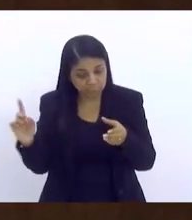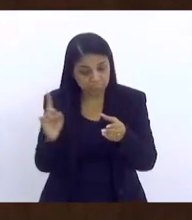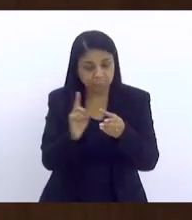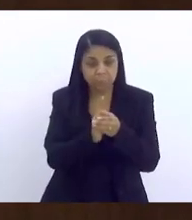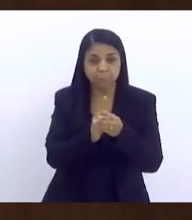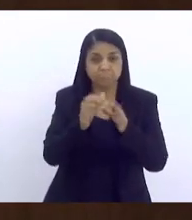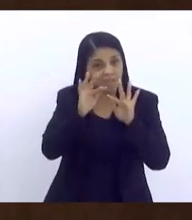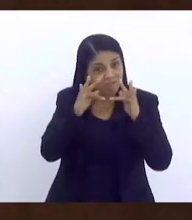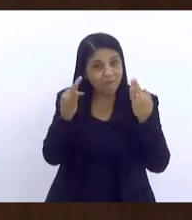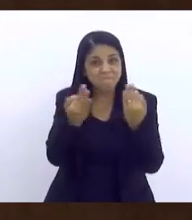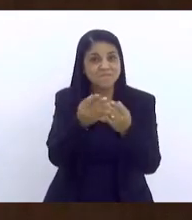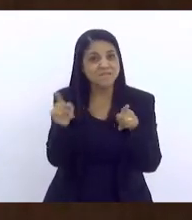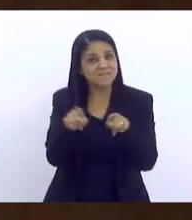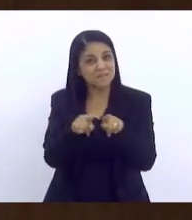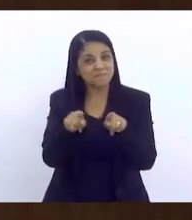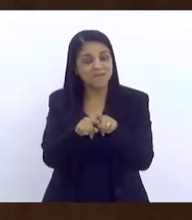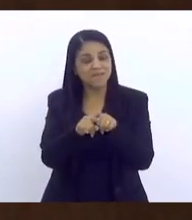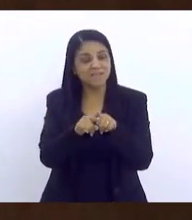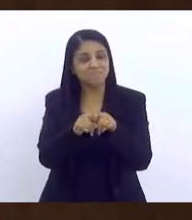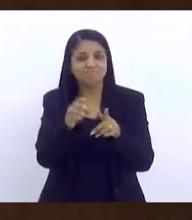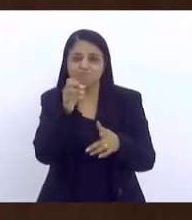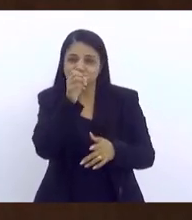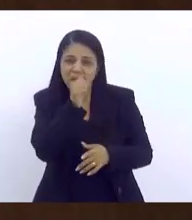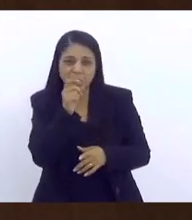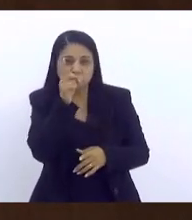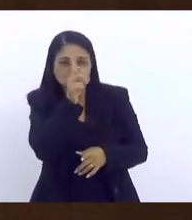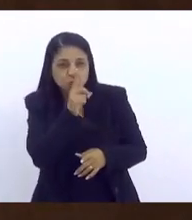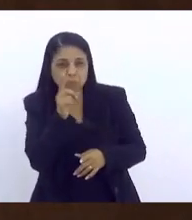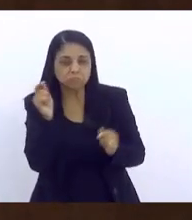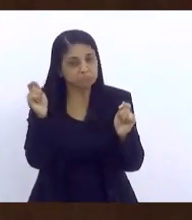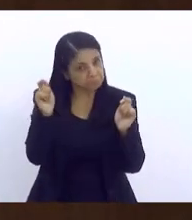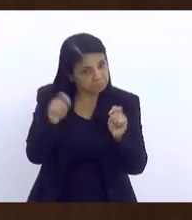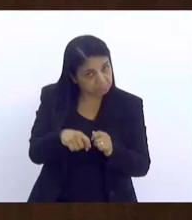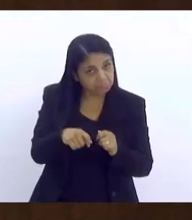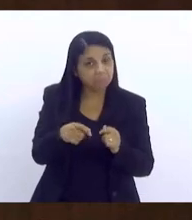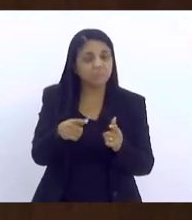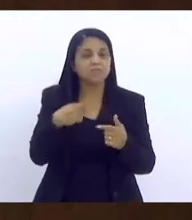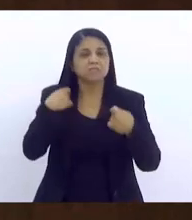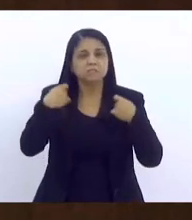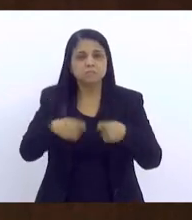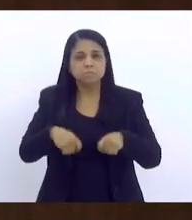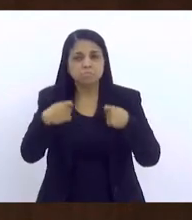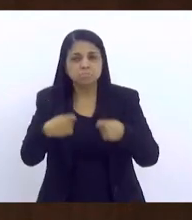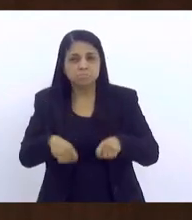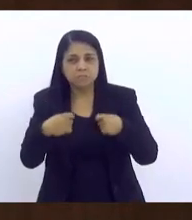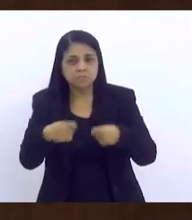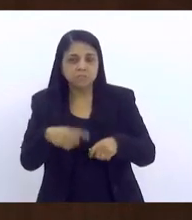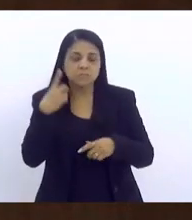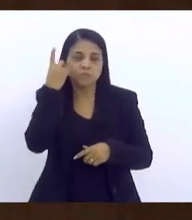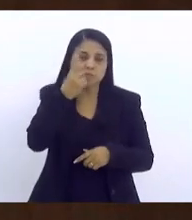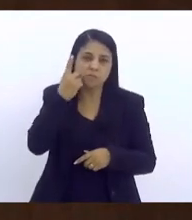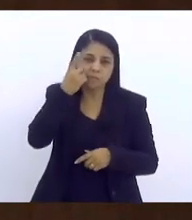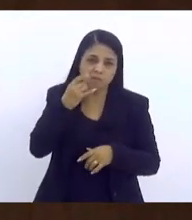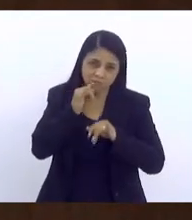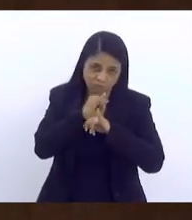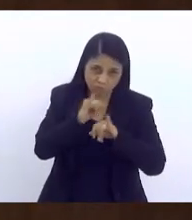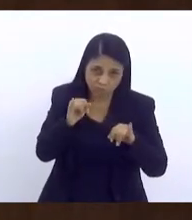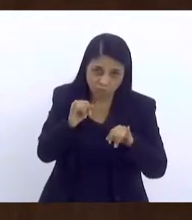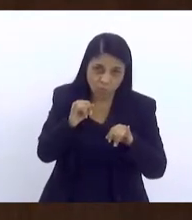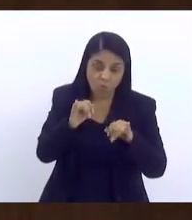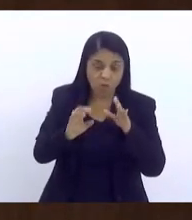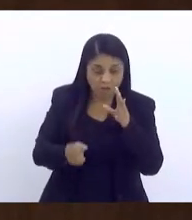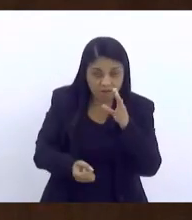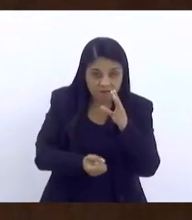também, que possa ser nos finais de semana. Eu acho que a gente precisa ter, como o nosso deputado falou aqui, se for